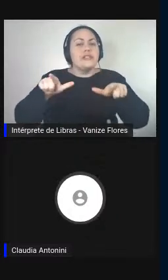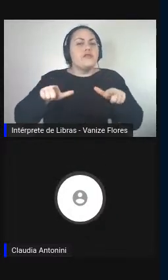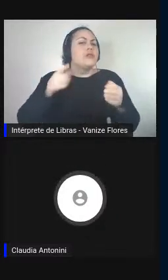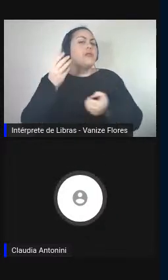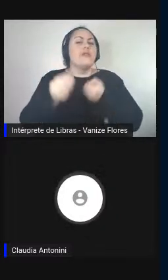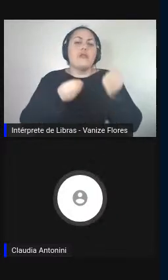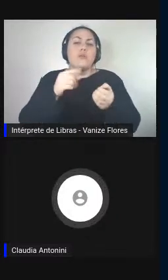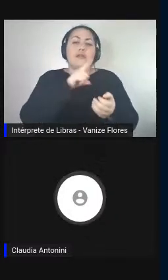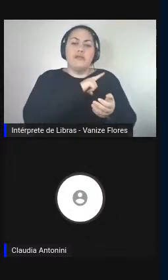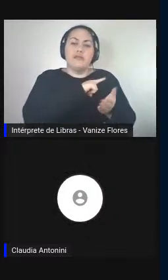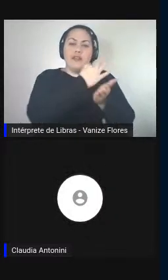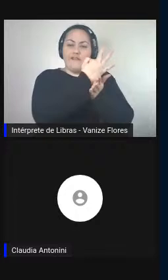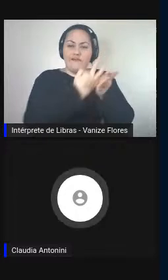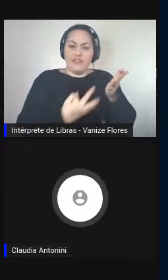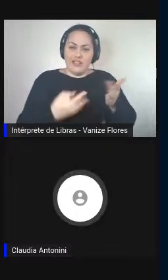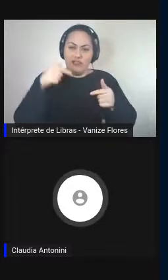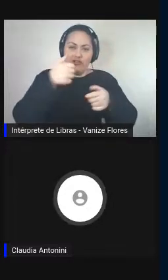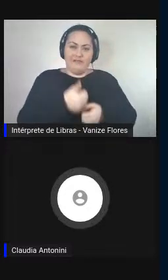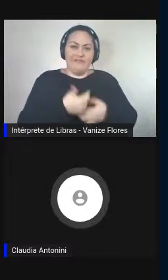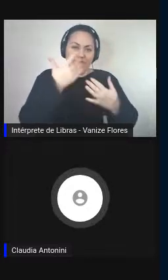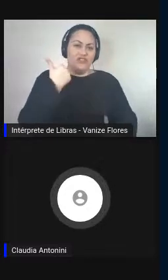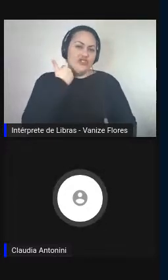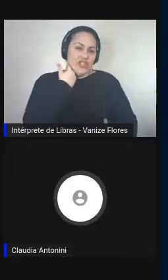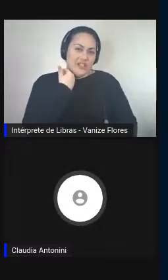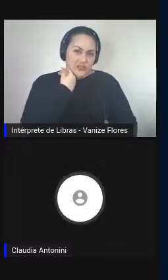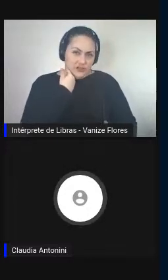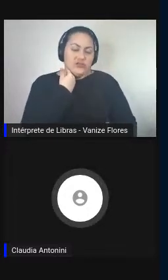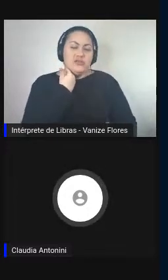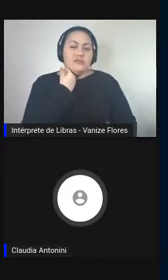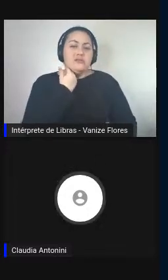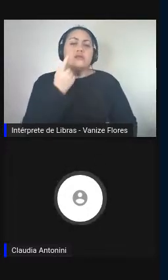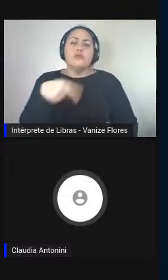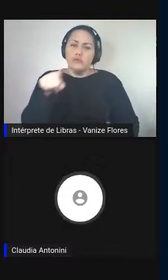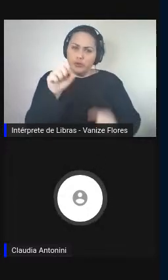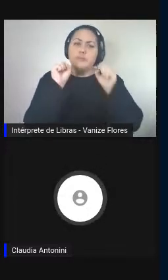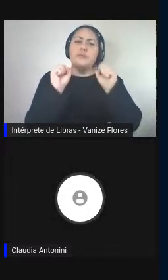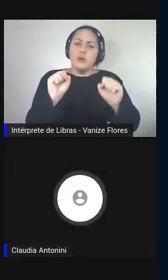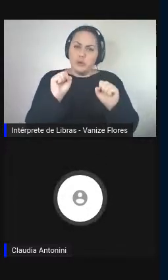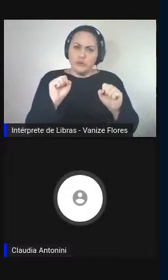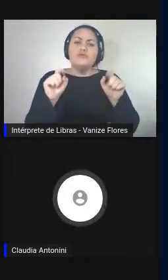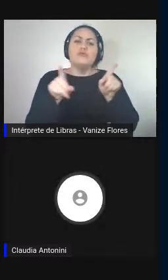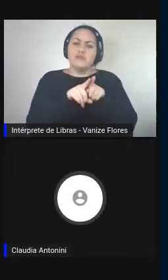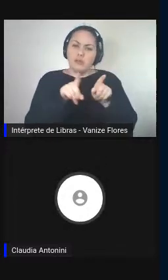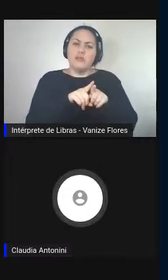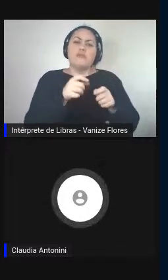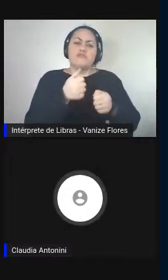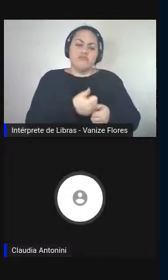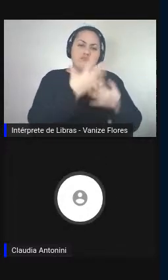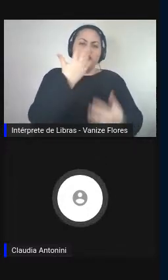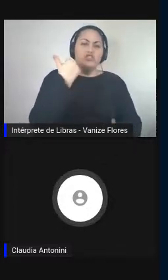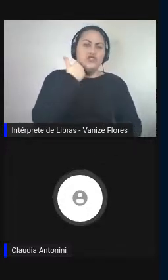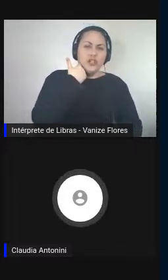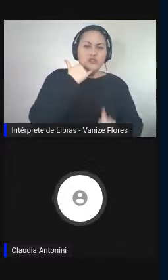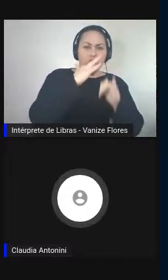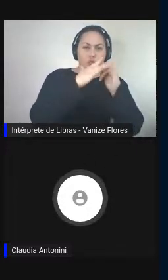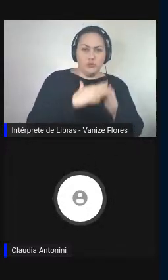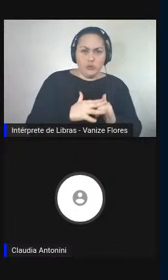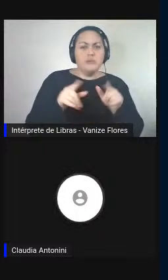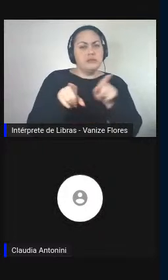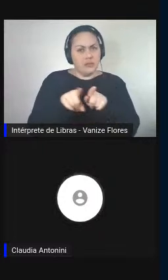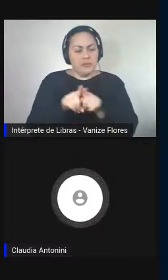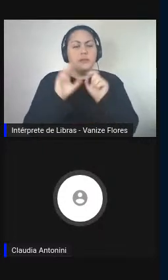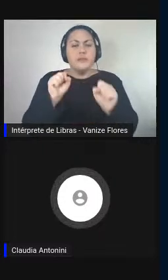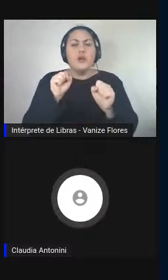ficha que estará no chat, e vocês poderão deixar também no chat ou no YouTube as perguntas e os comentários,